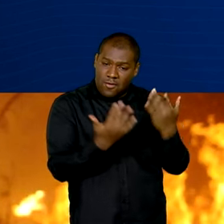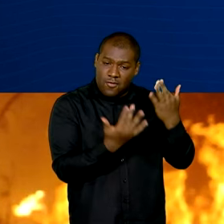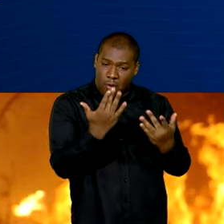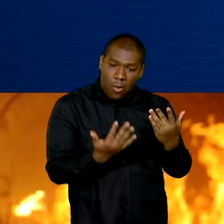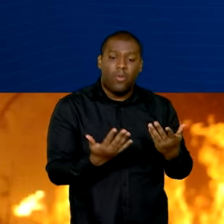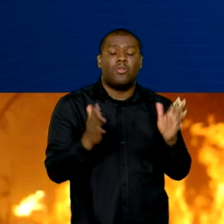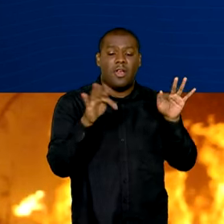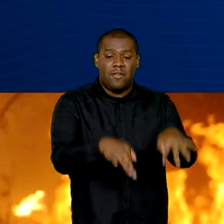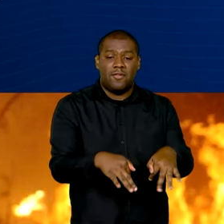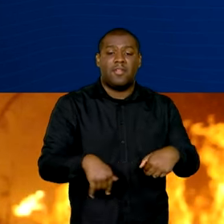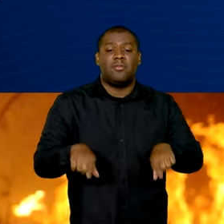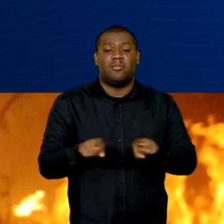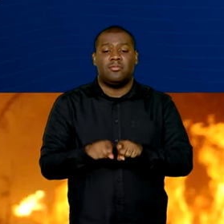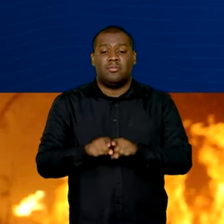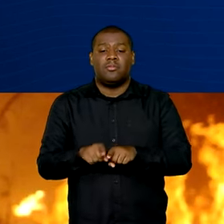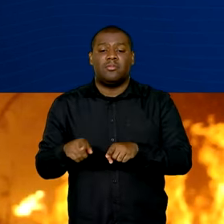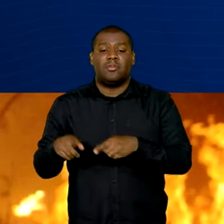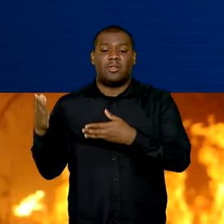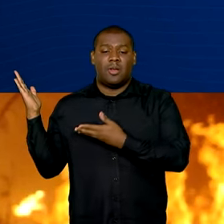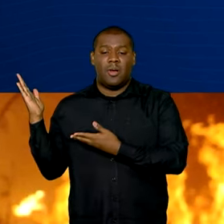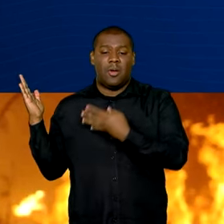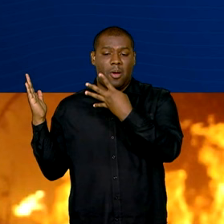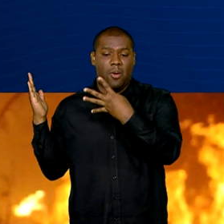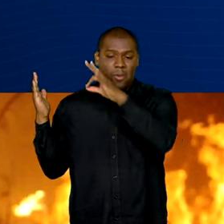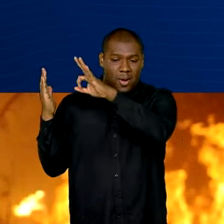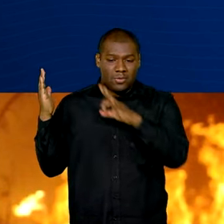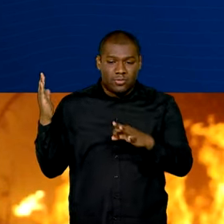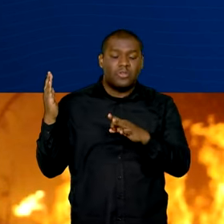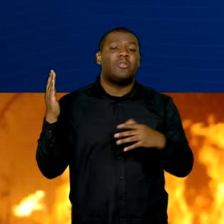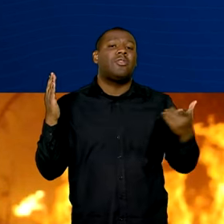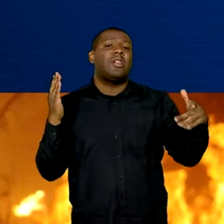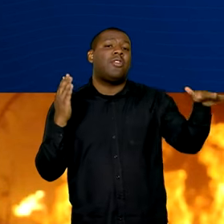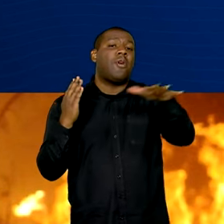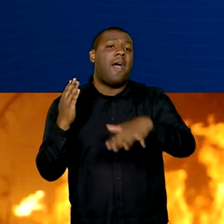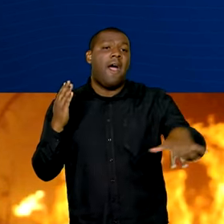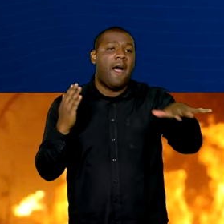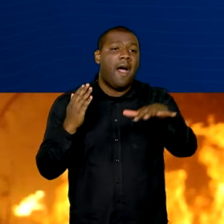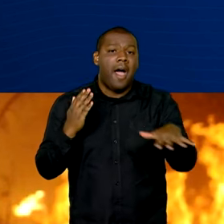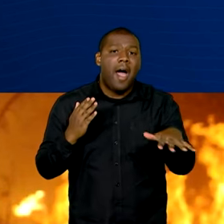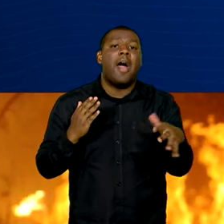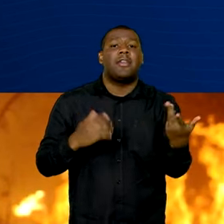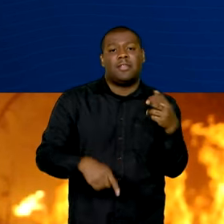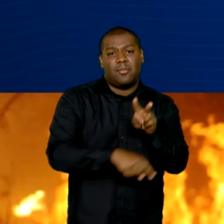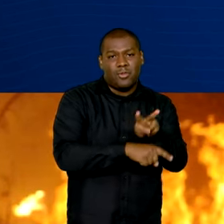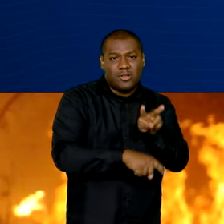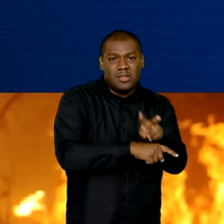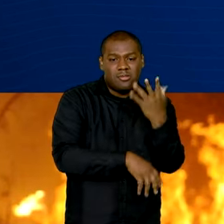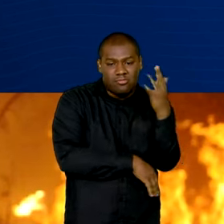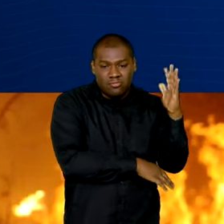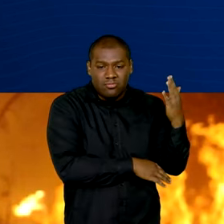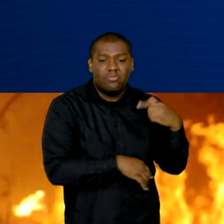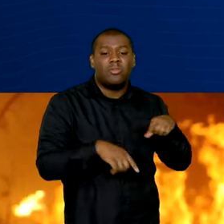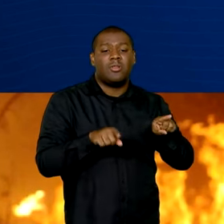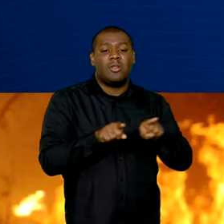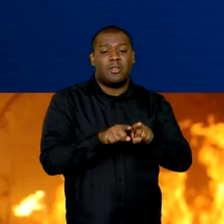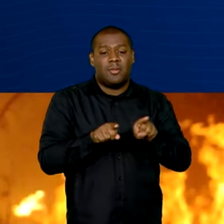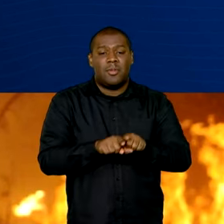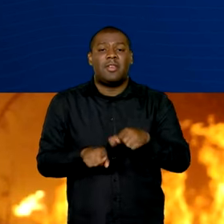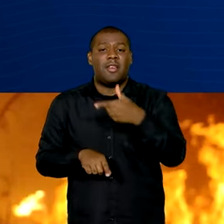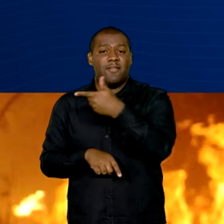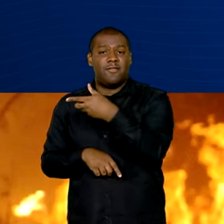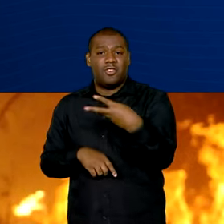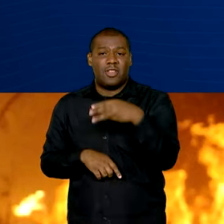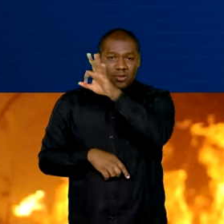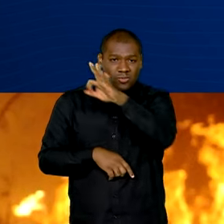em unidades de conservação, 23% em terras indígenas e 13% em outras áreas, como